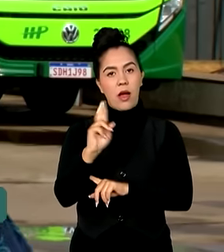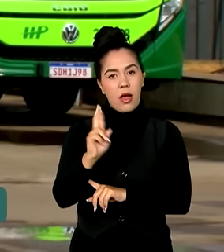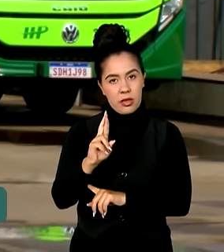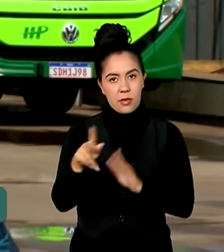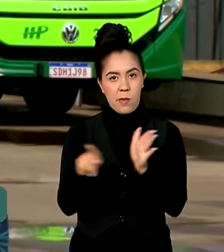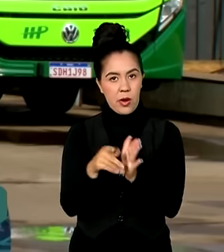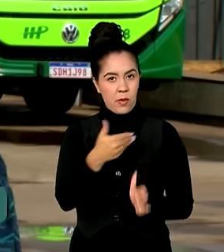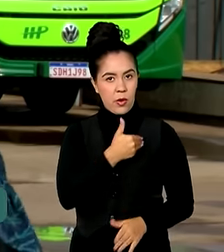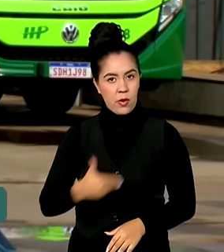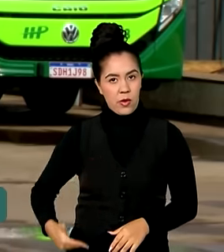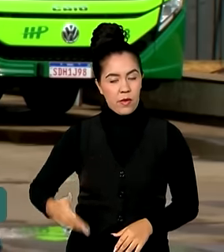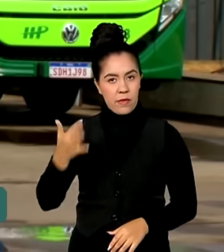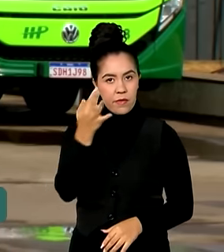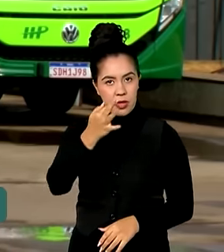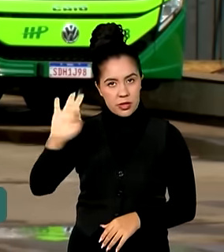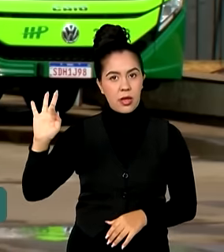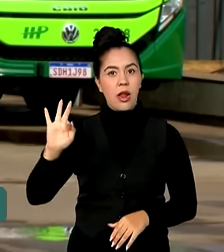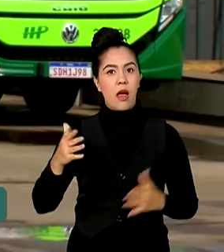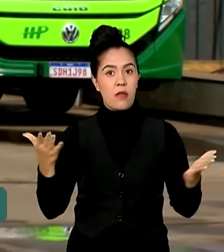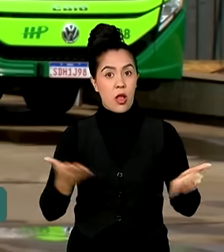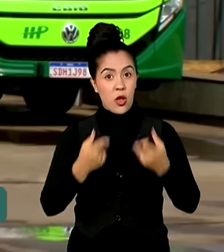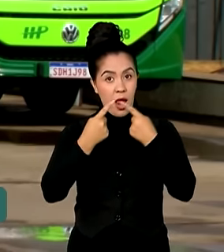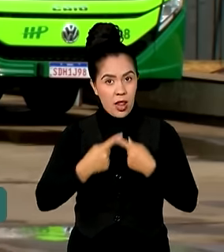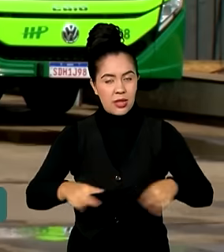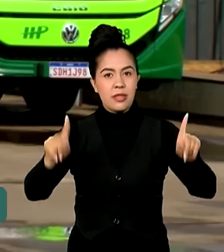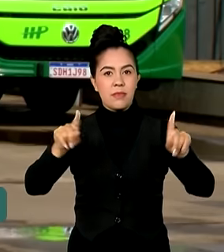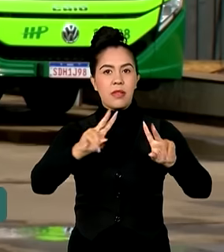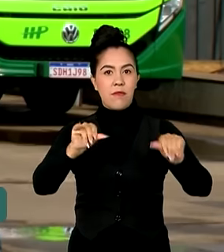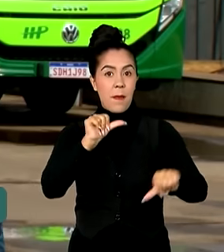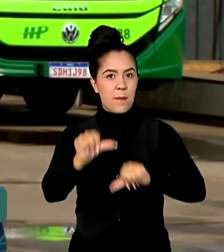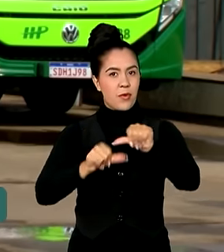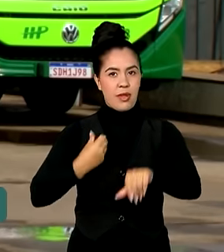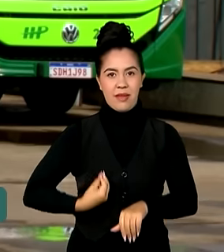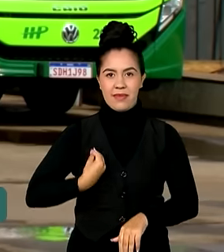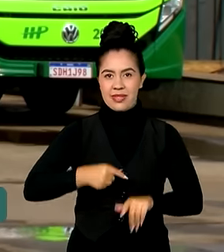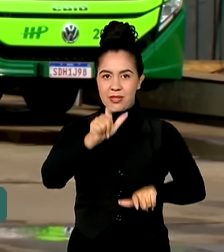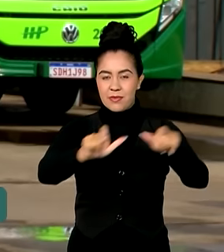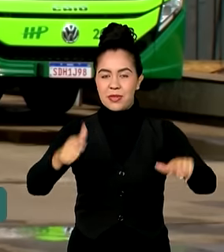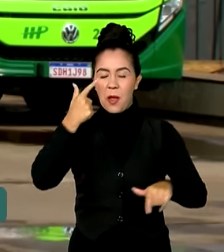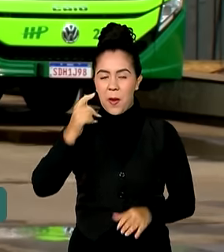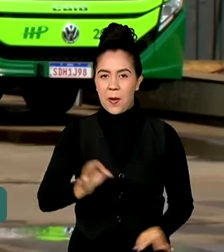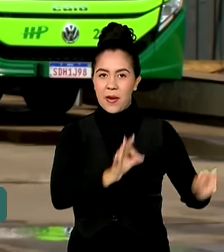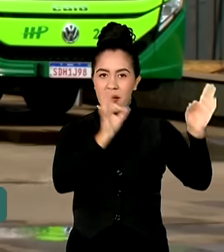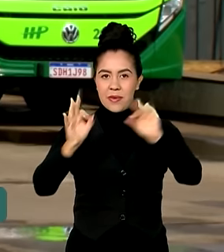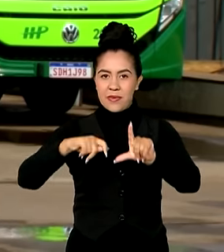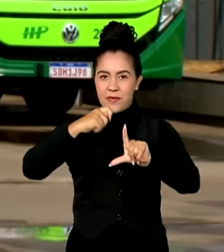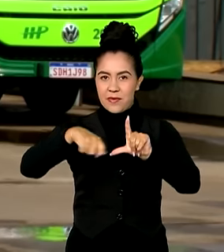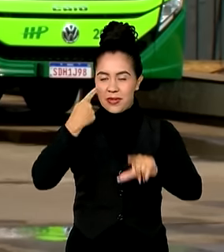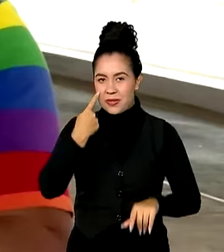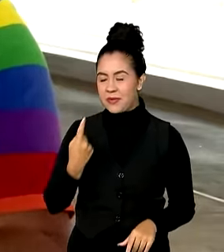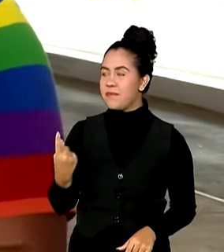a entrega deve fazer a diferença no dia a dia das pessoas. É o que você confere agora na reportagem.